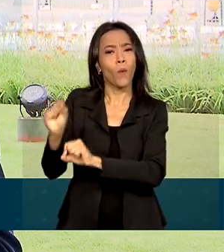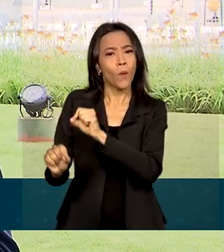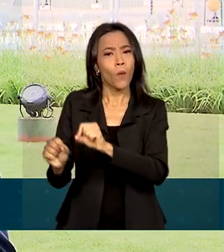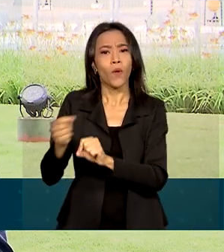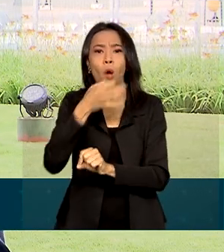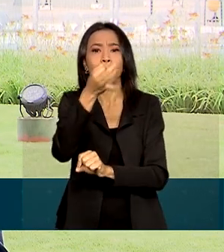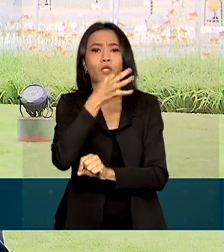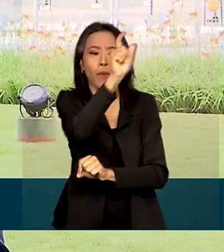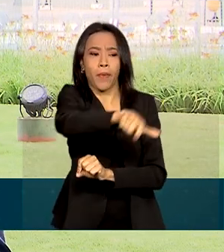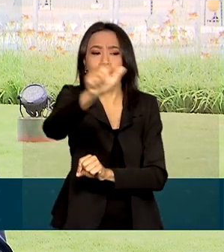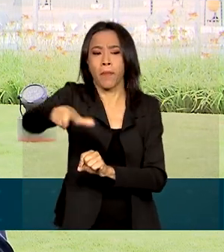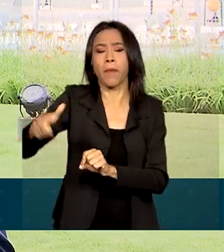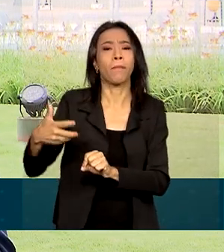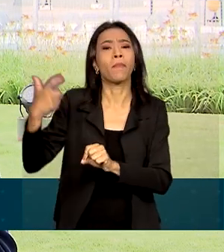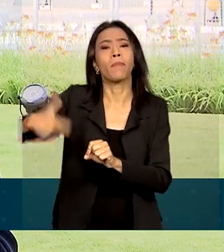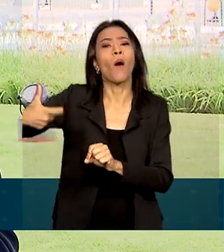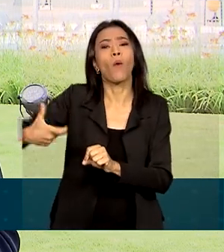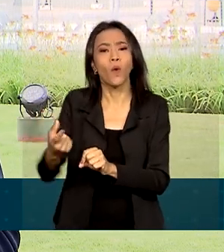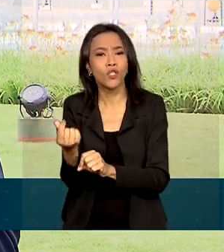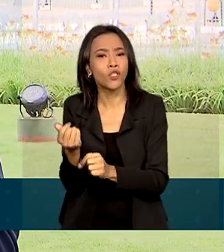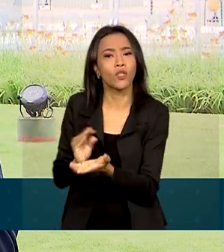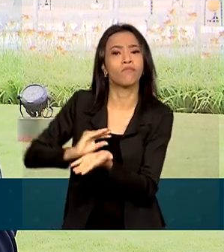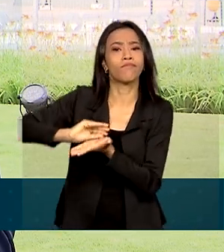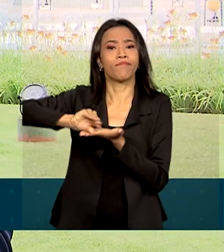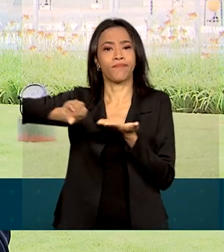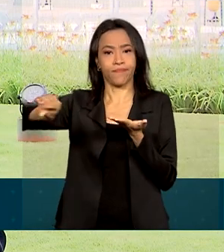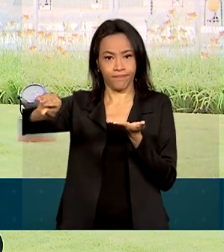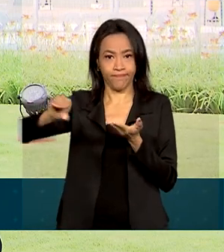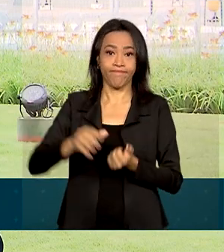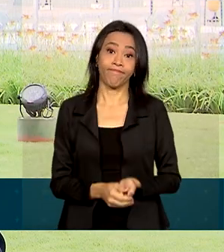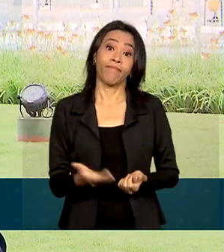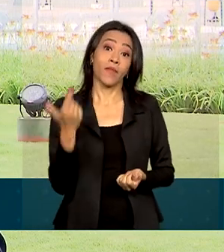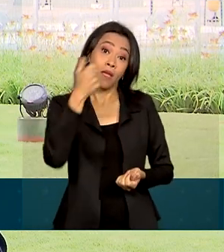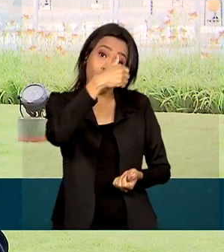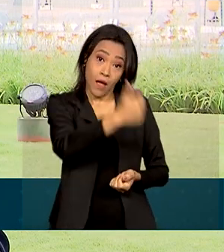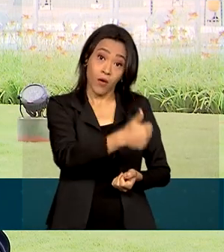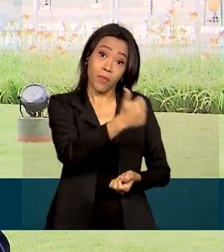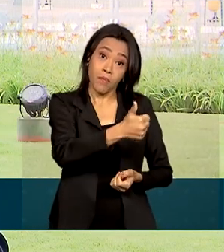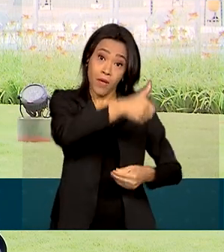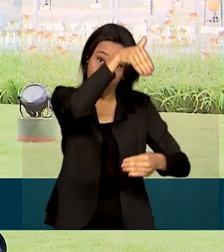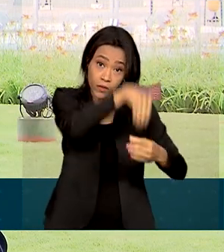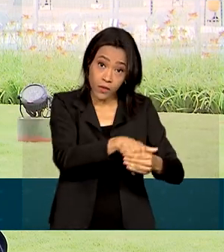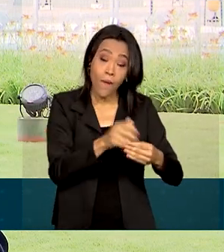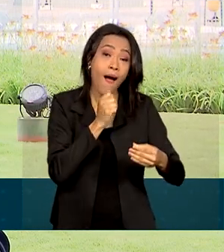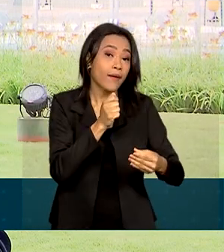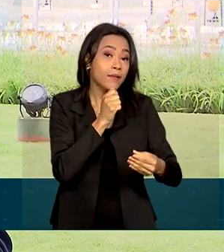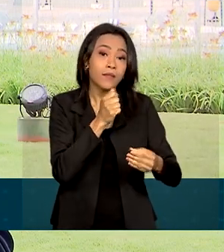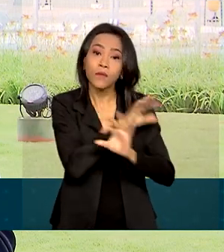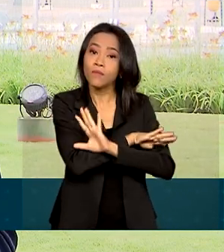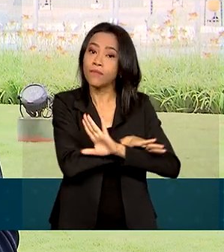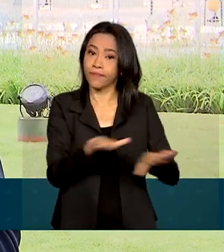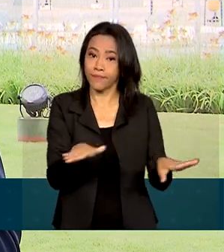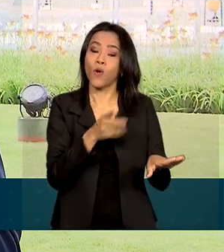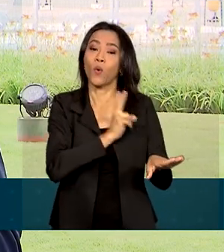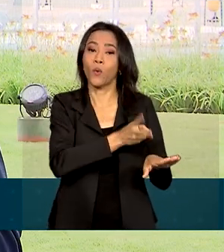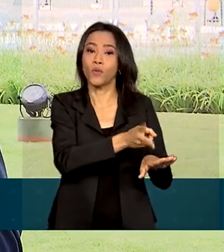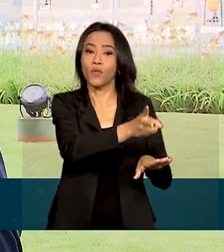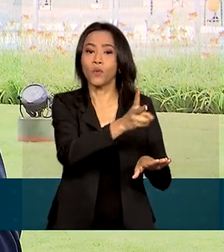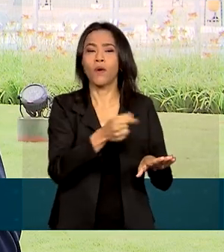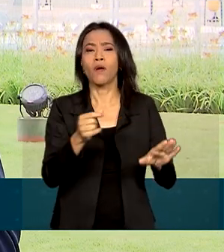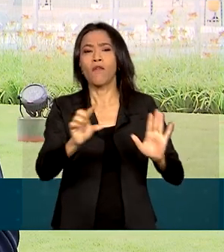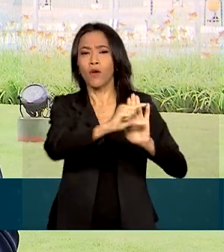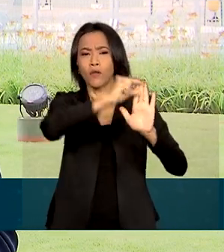parlamentares. Mas a votação da PEC em primeiro turno ainda não terminou. Faltam os deputados votar os